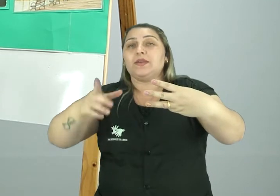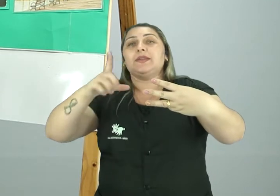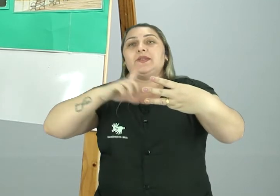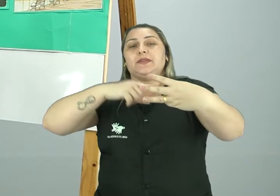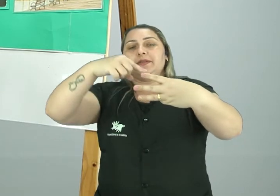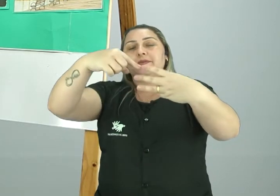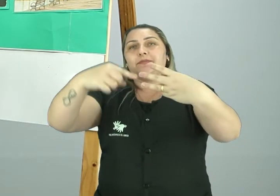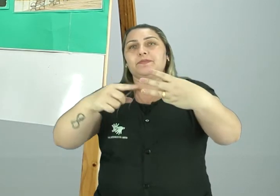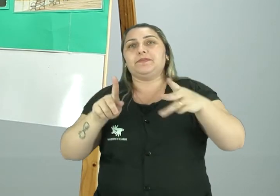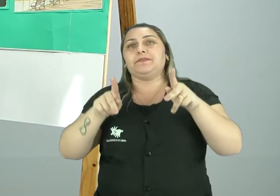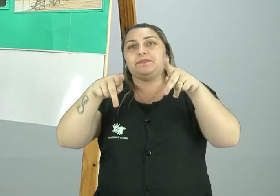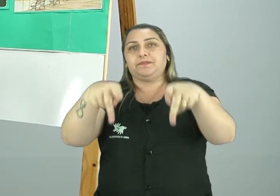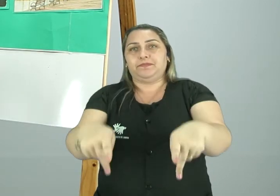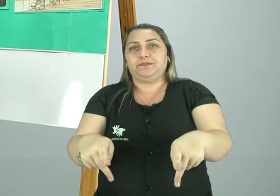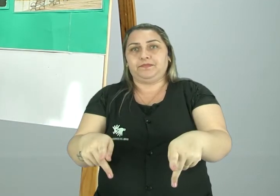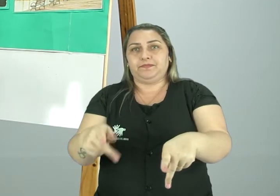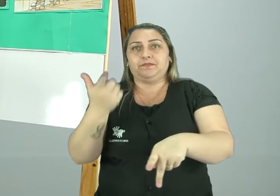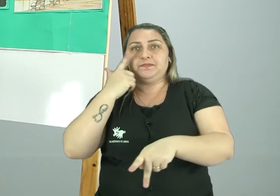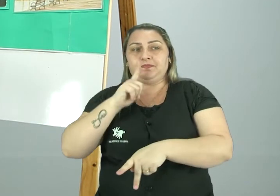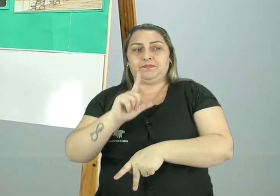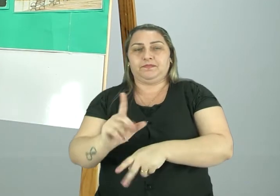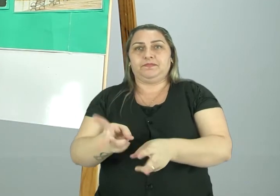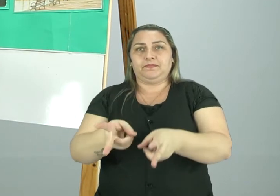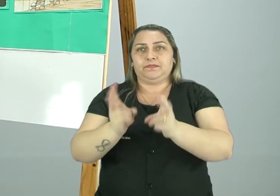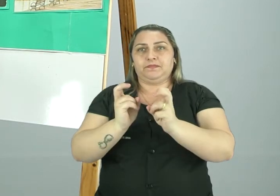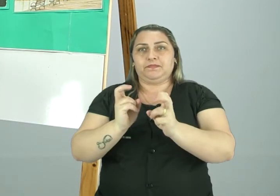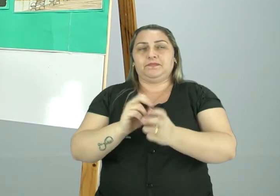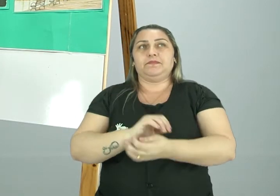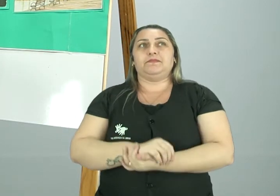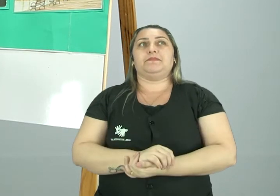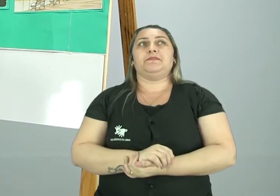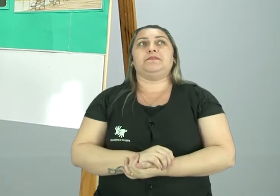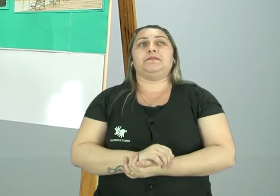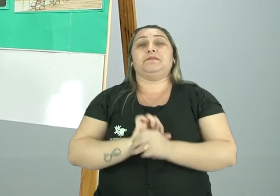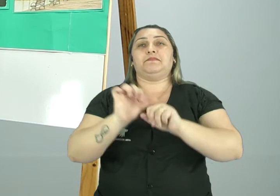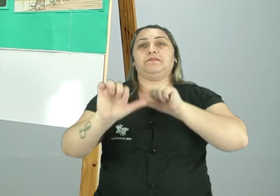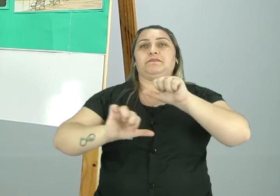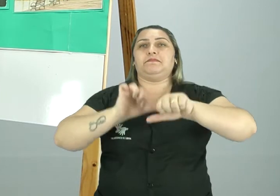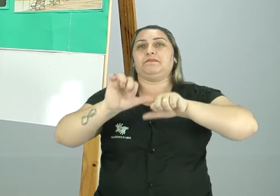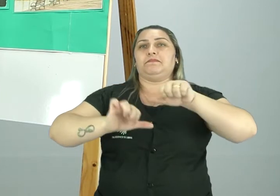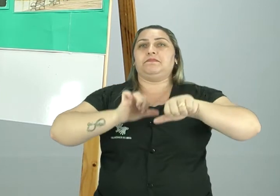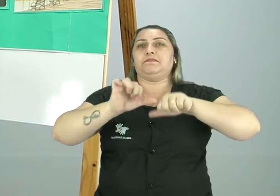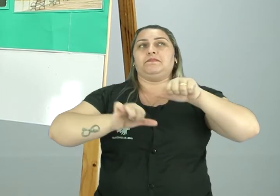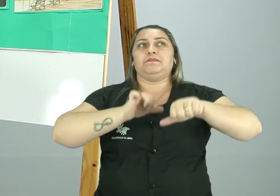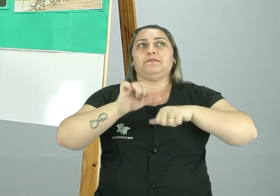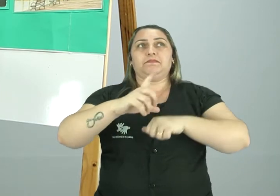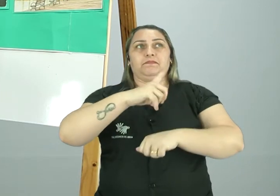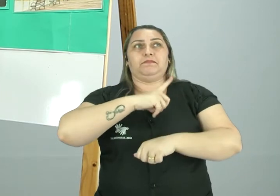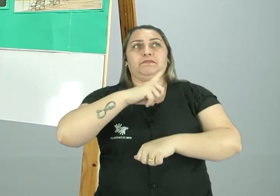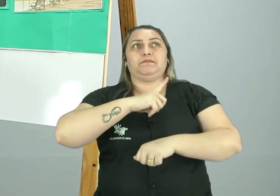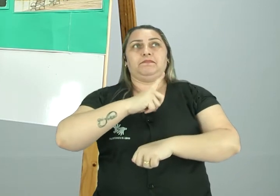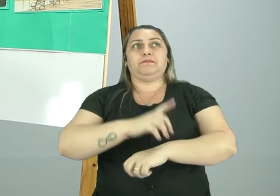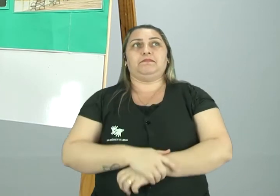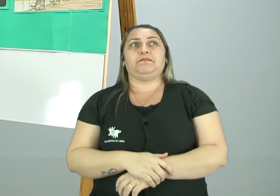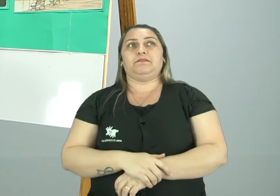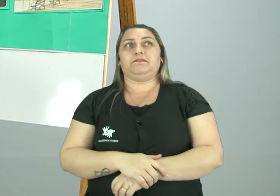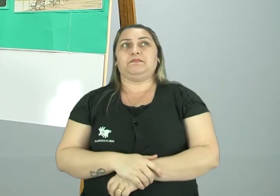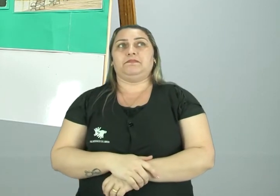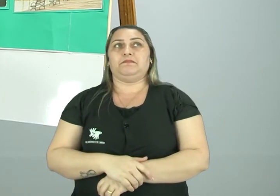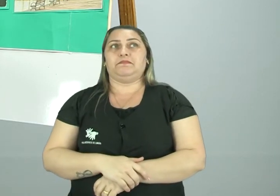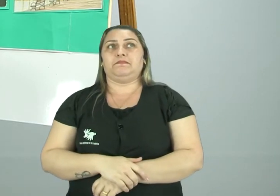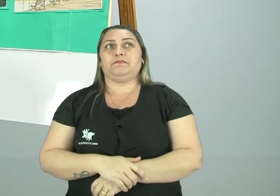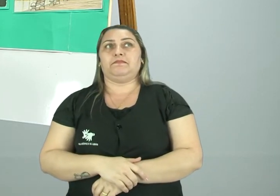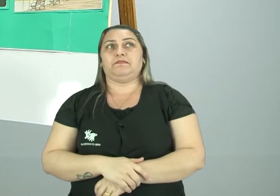pontes. Vocês conseguem perceber as alterações que houveram? Isso